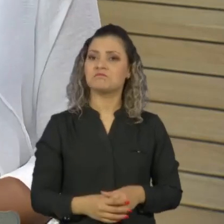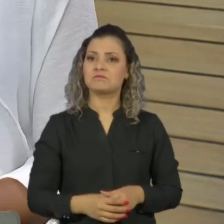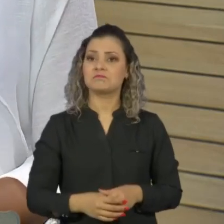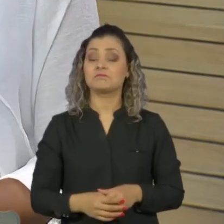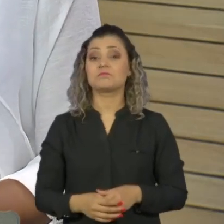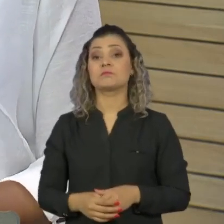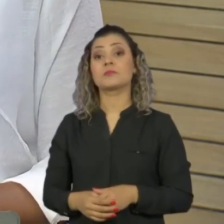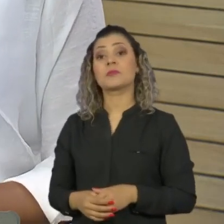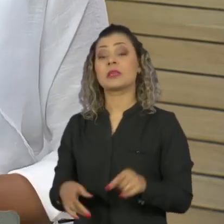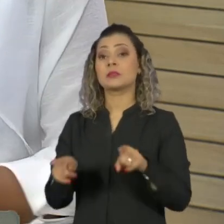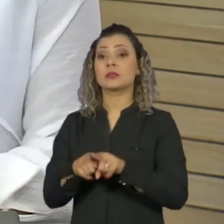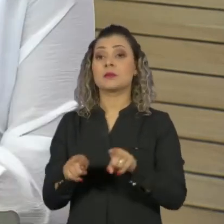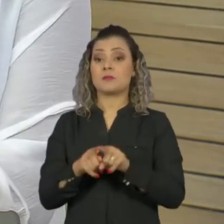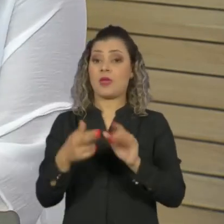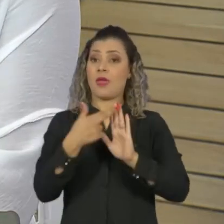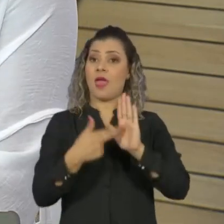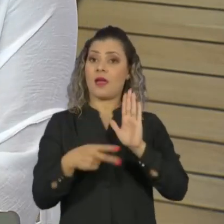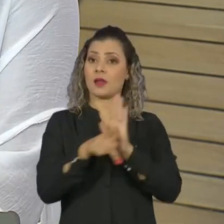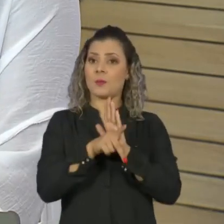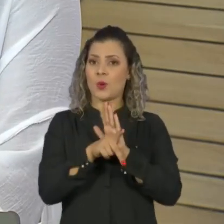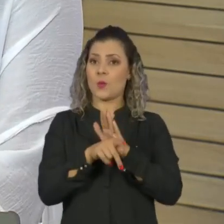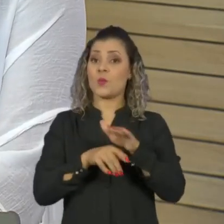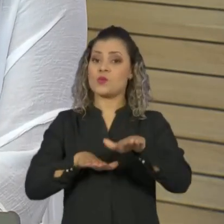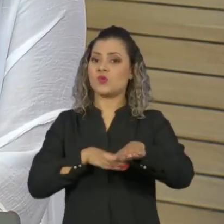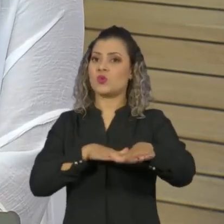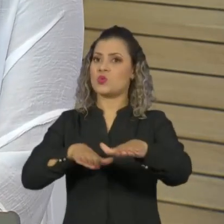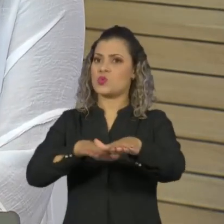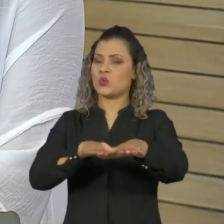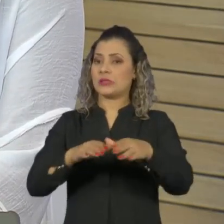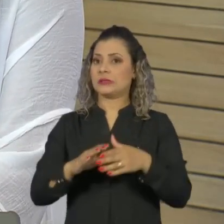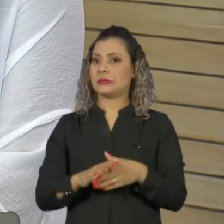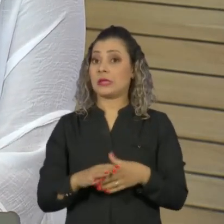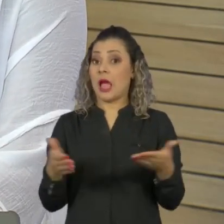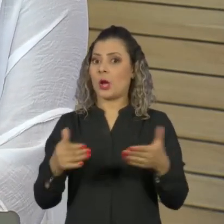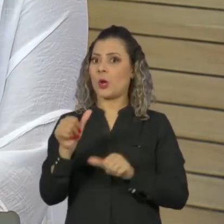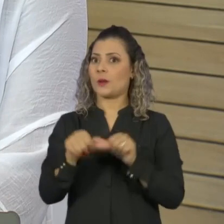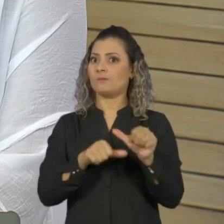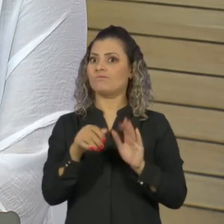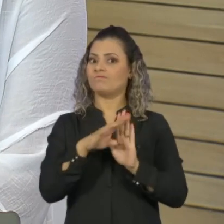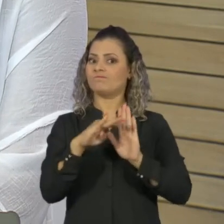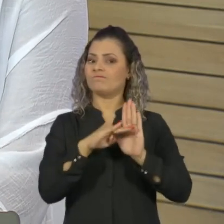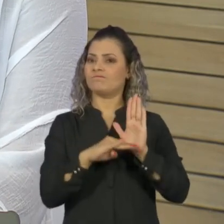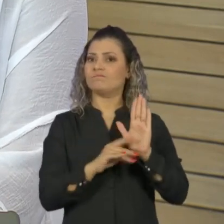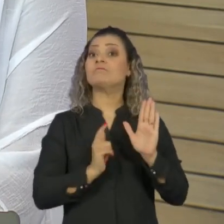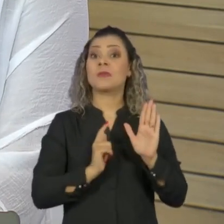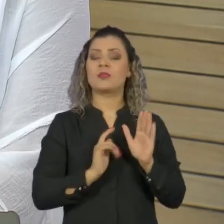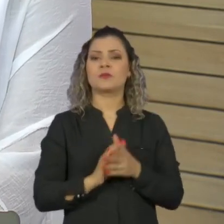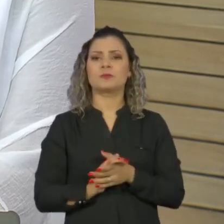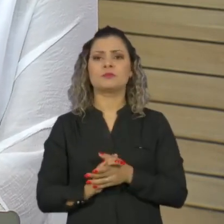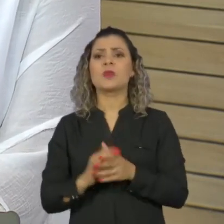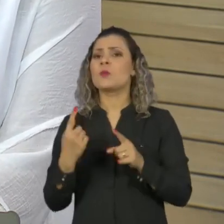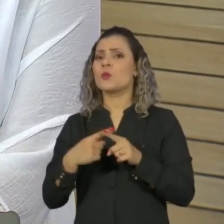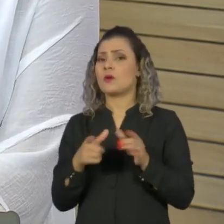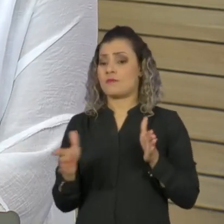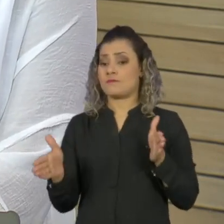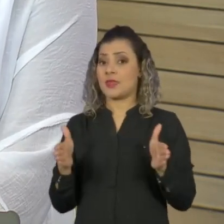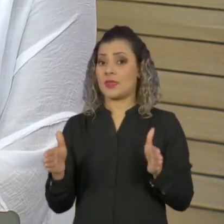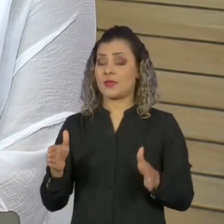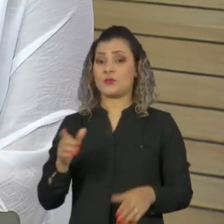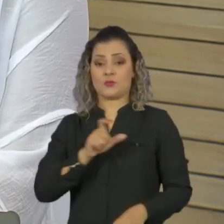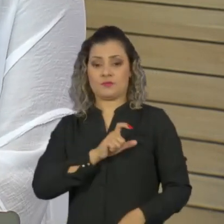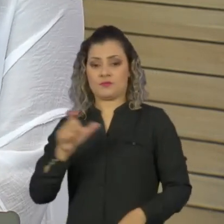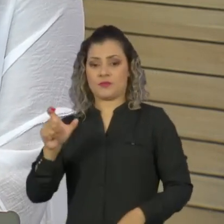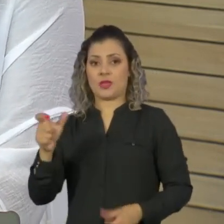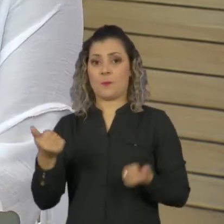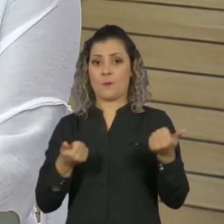O Código Nacional de Trânsito passou por mais uma etapa da alteração de trechos. A validade da carteira deve